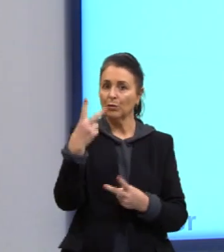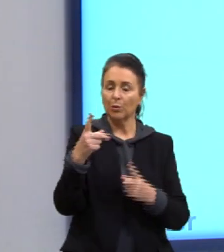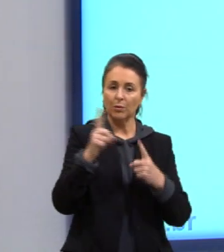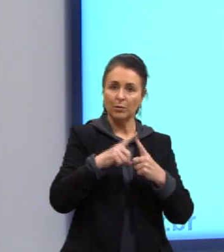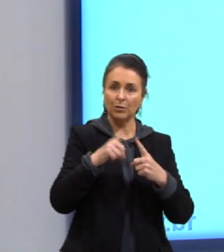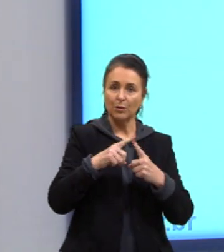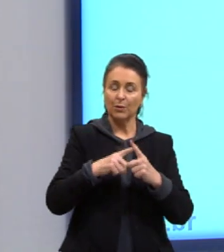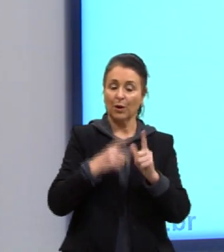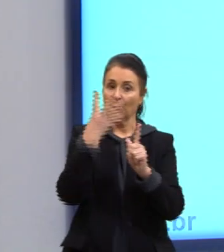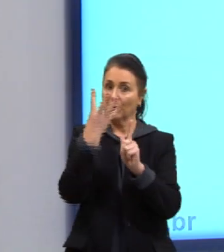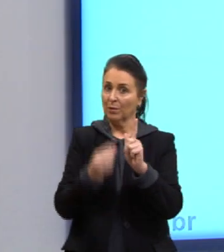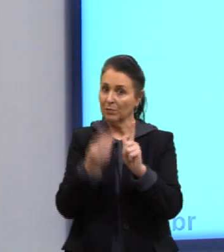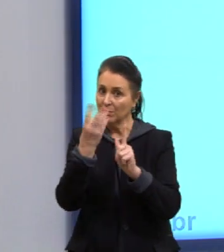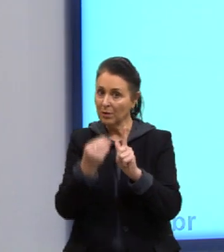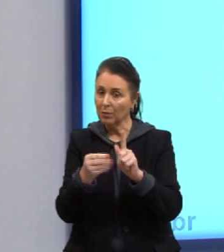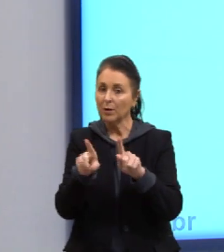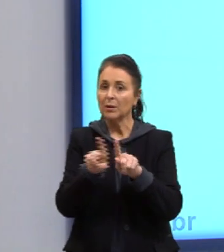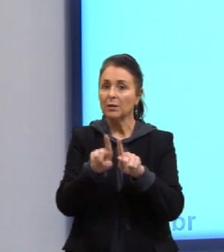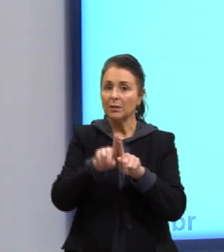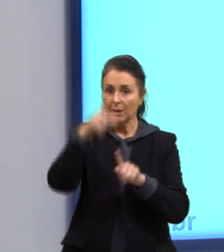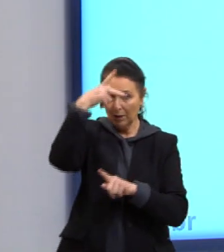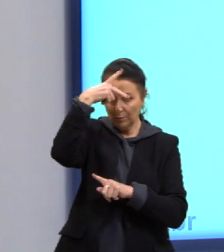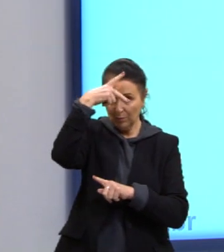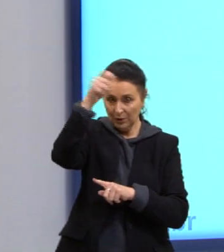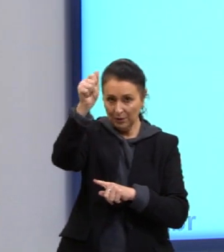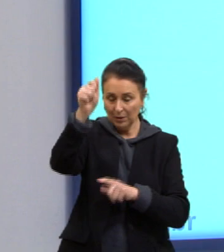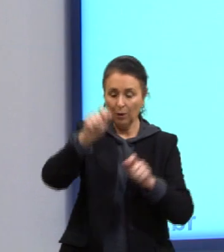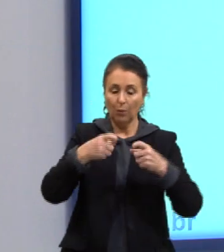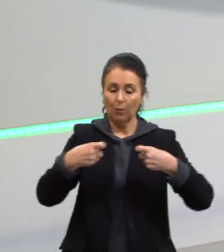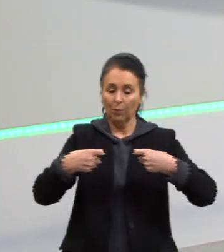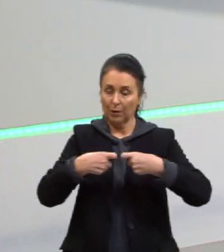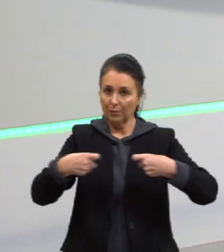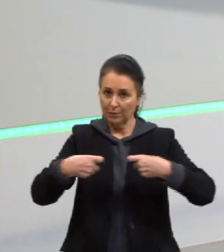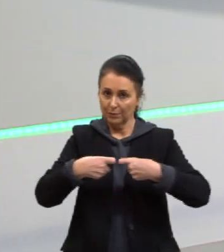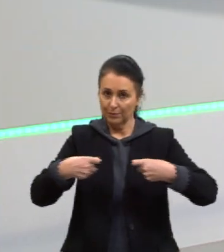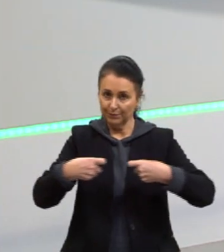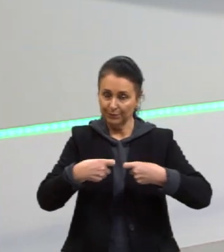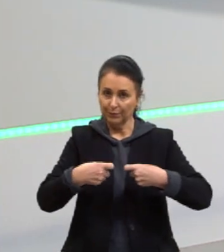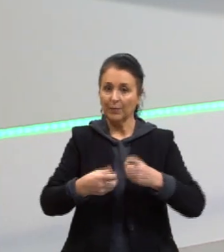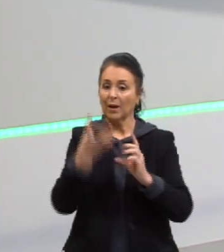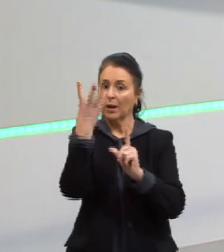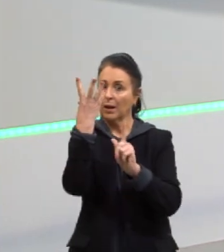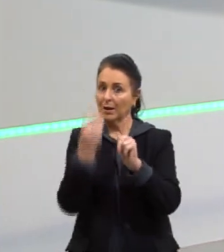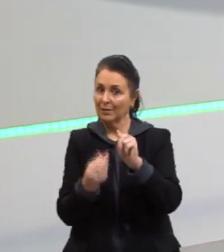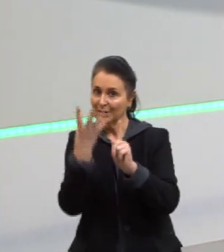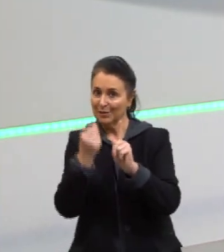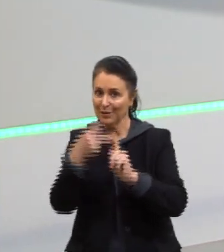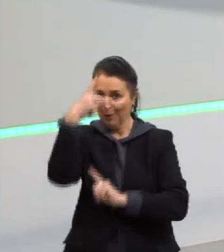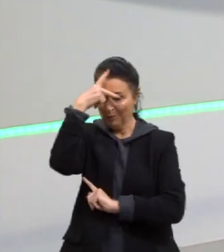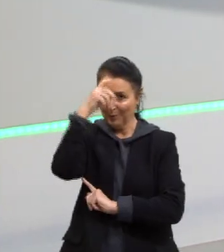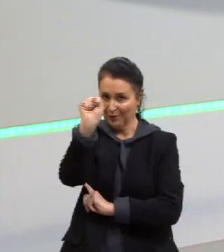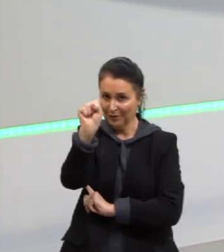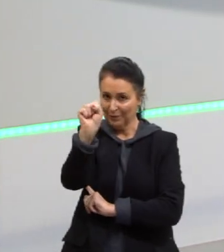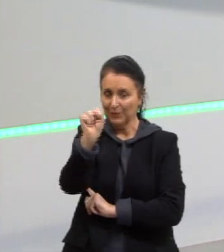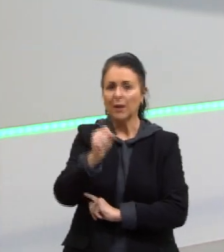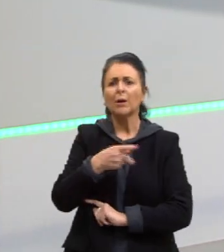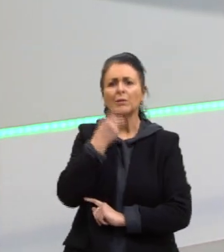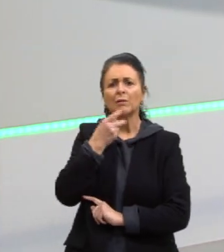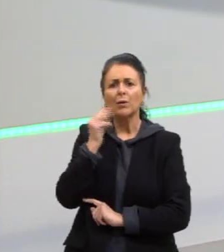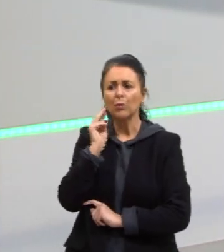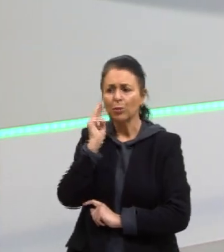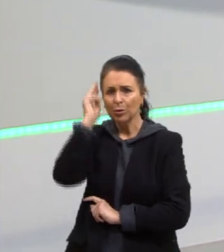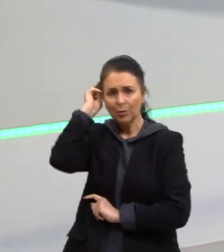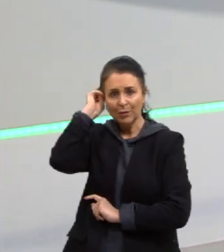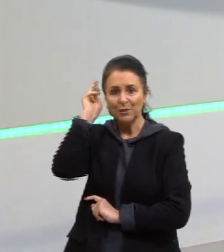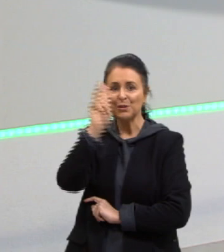gravitacional e a potencial elástica. Potencial gravitacional. Como a gente já falou de Newton, a gente usa bastante